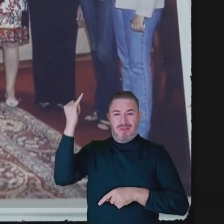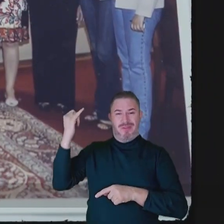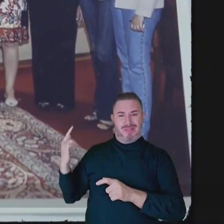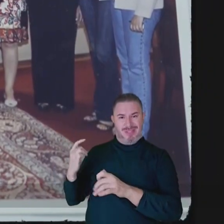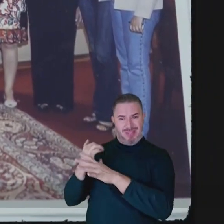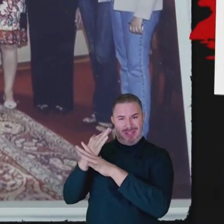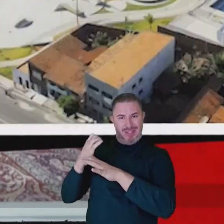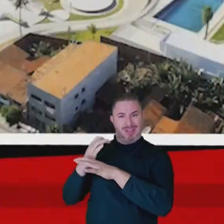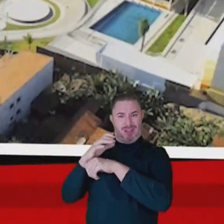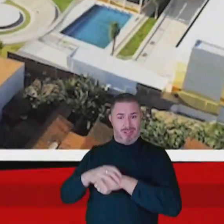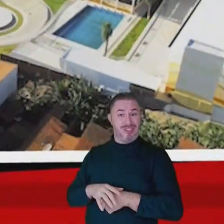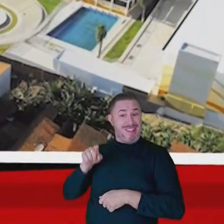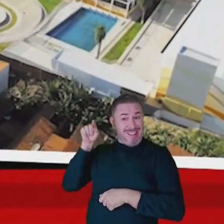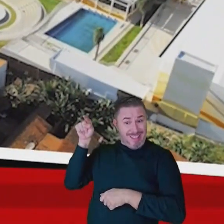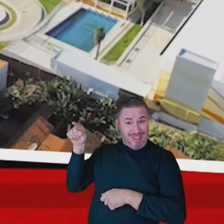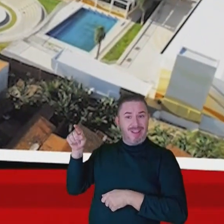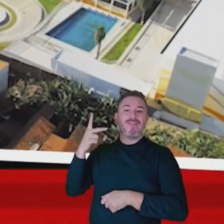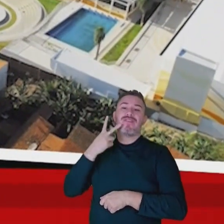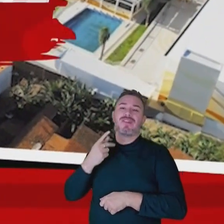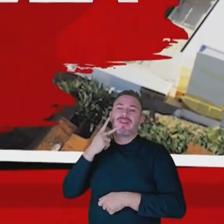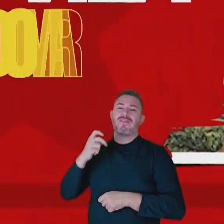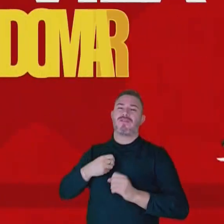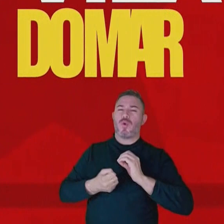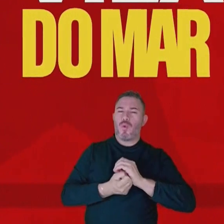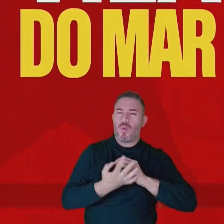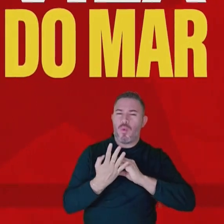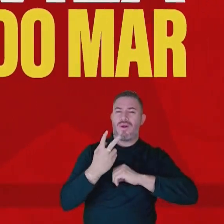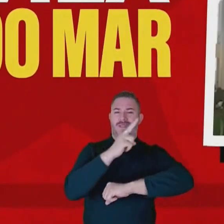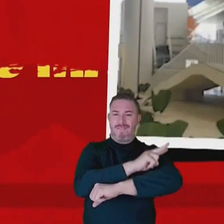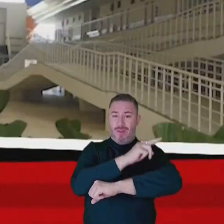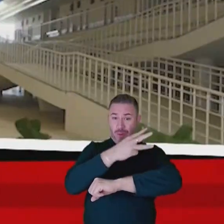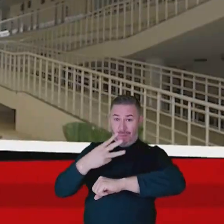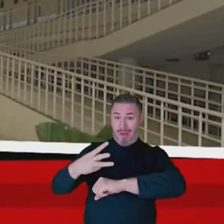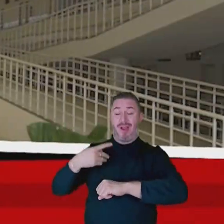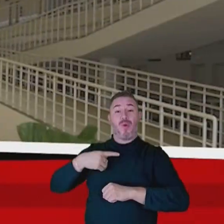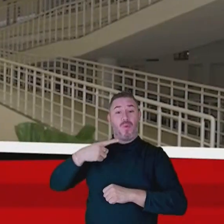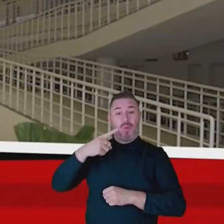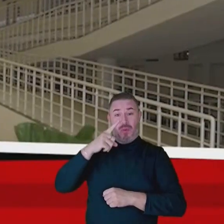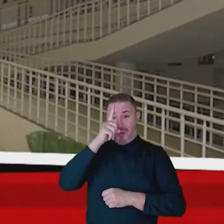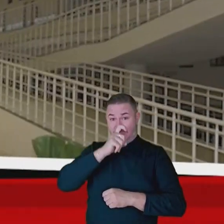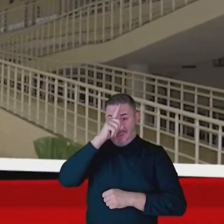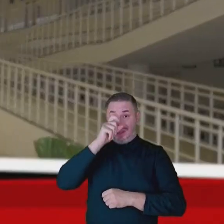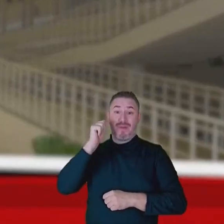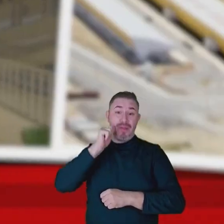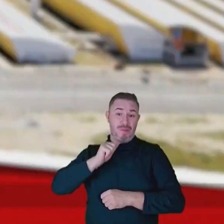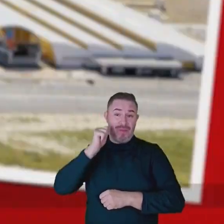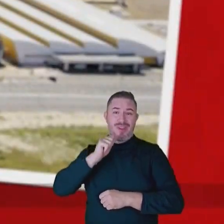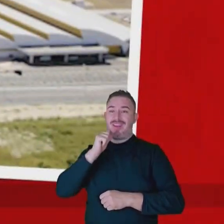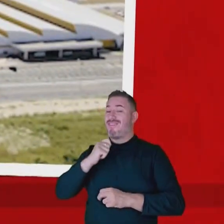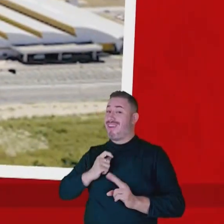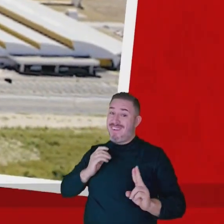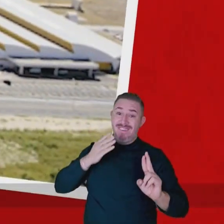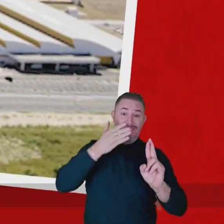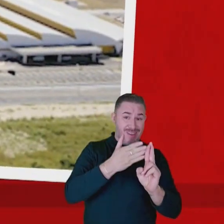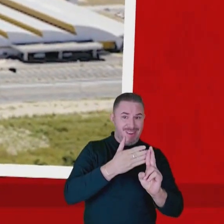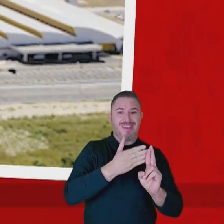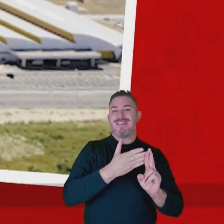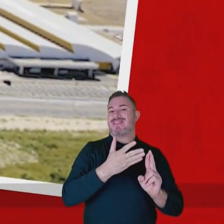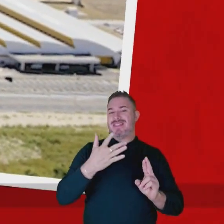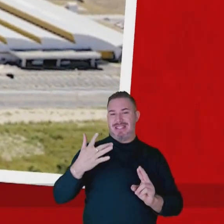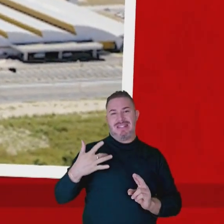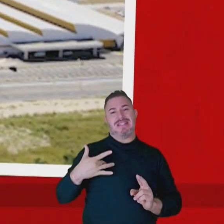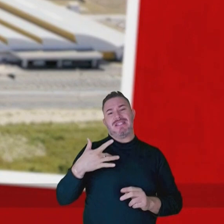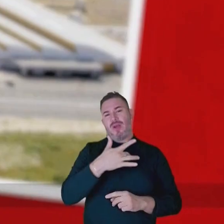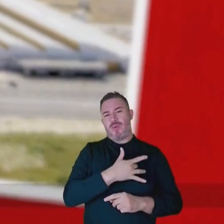para a cidade. Lá implantamos os Cucas, o Vila do Maio, o Hospital da Mulher, que virou referência no atendimento integral à